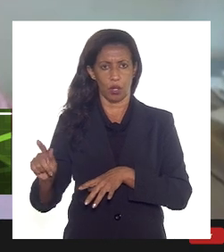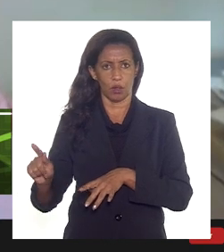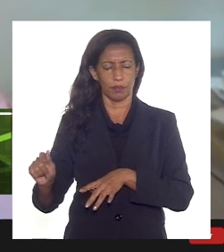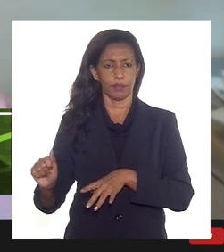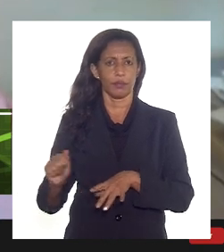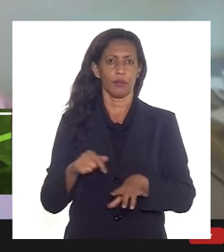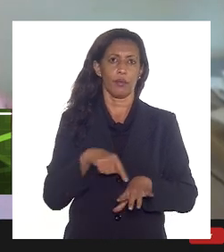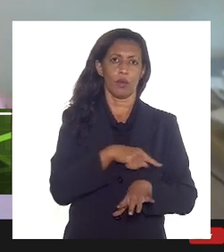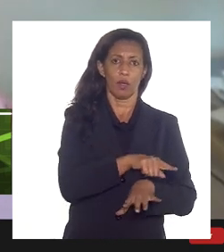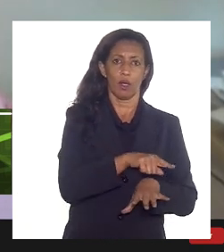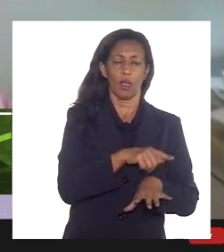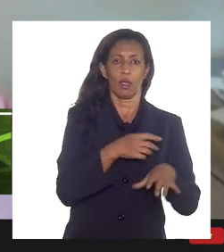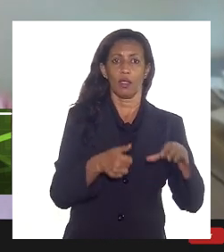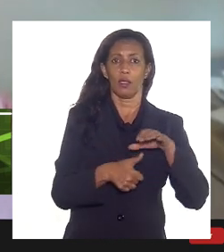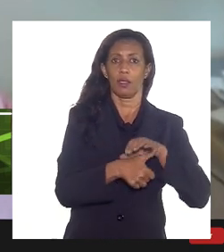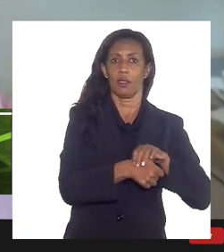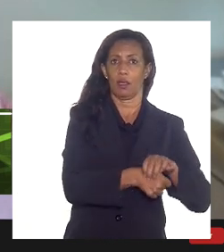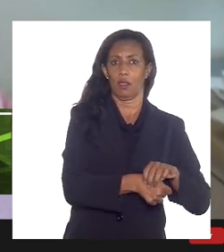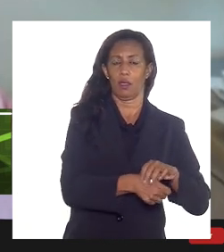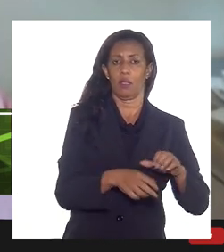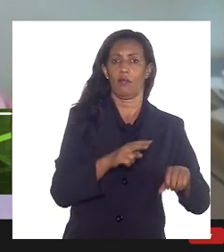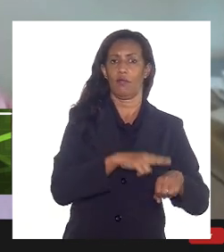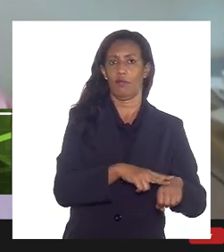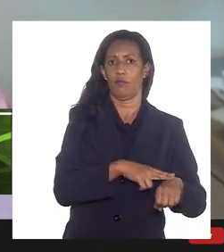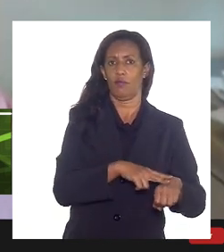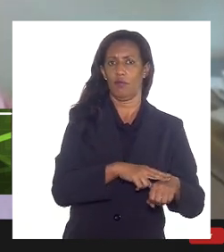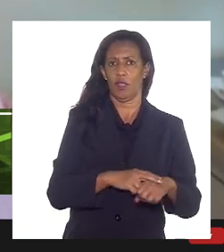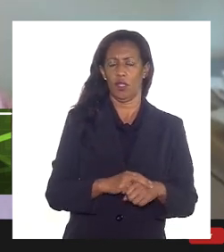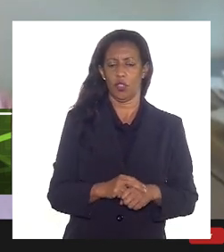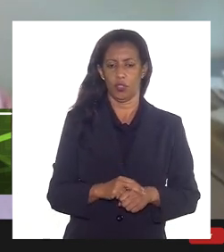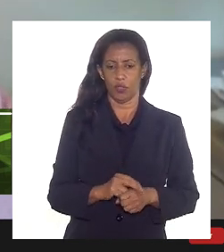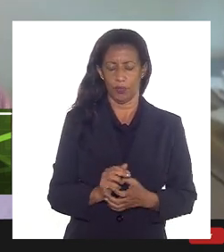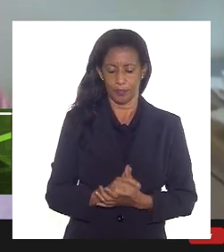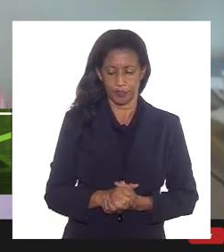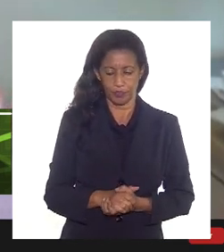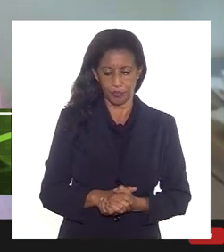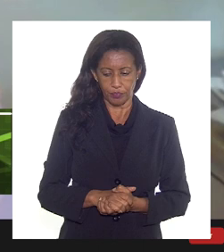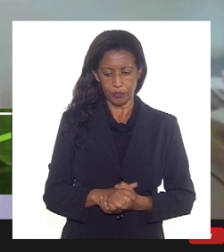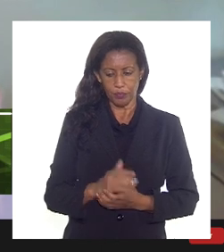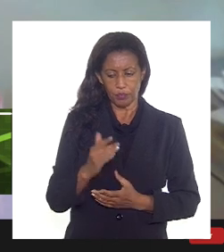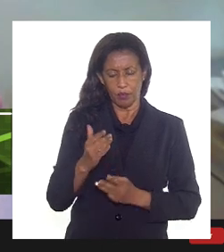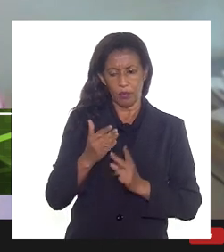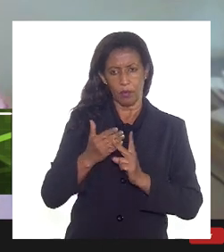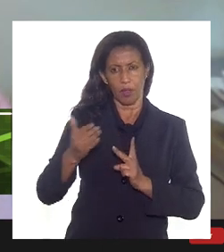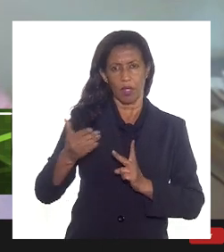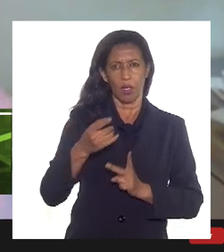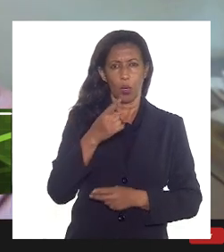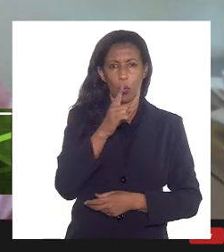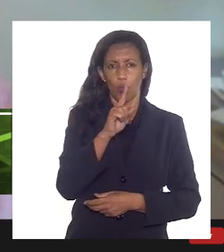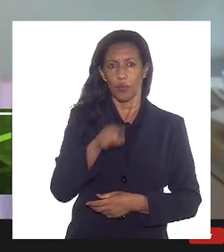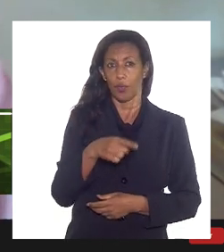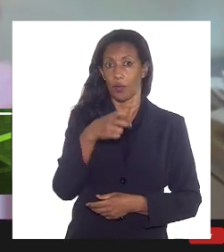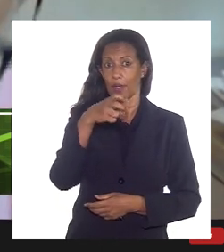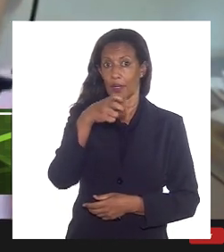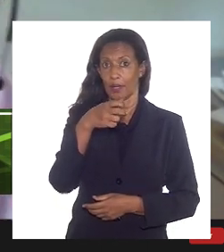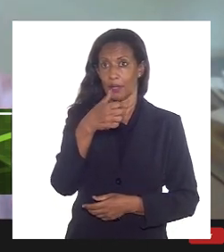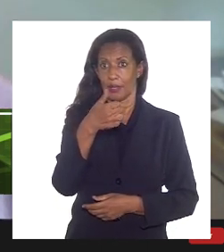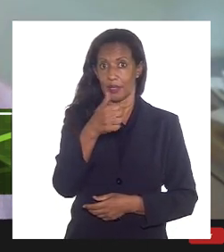doutor Paulo Henrique, quanto Tartaruga Verde, a preço de segundo semestre de 2020 de 1,15 bilhões.